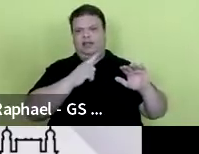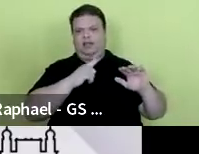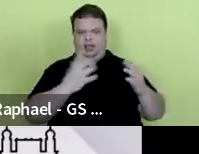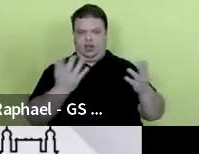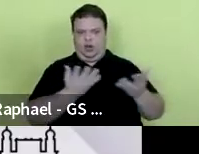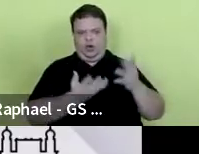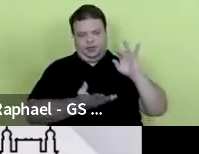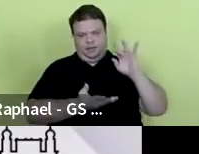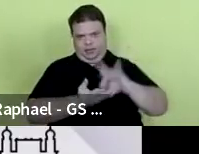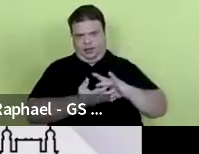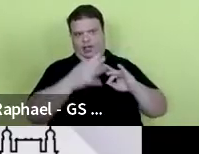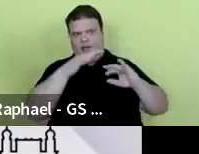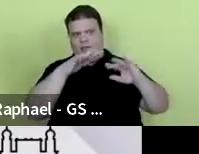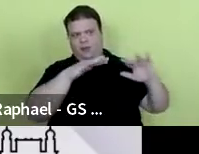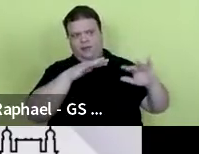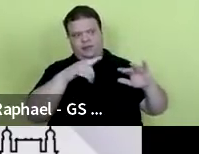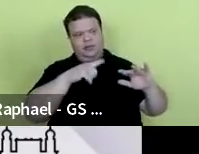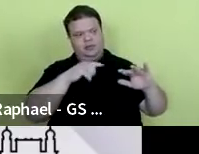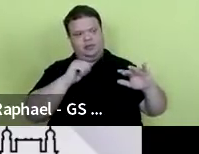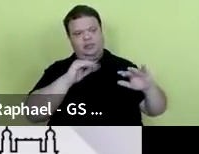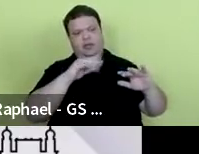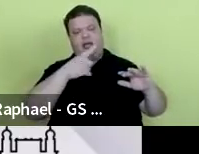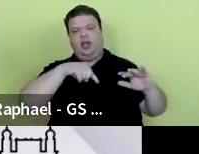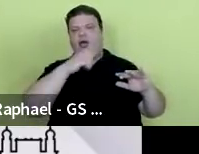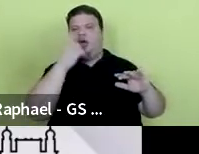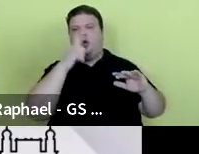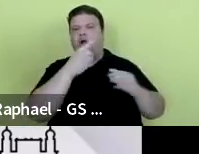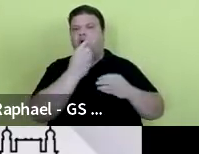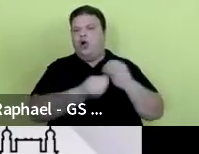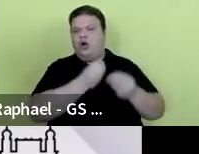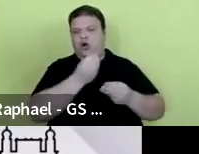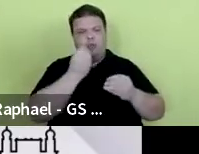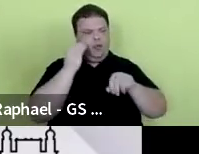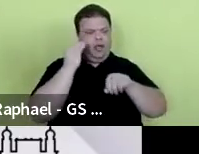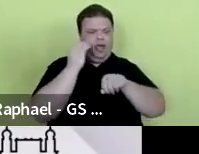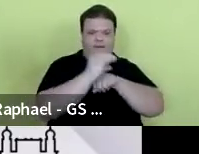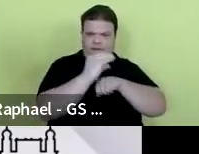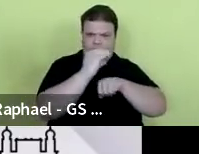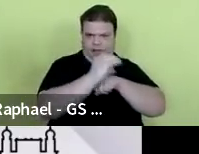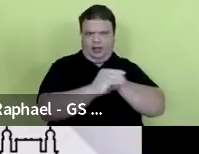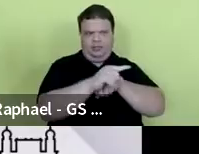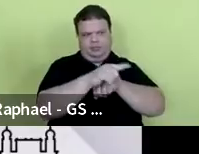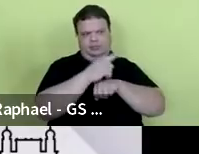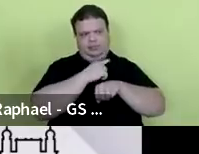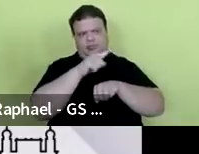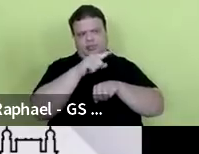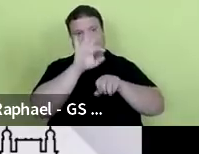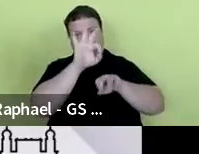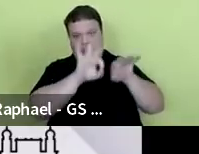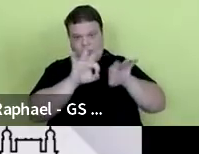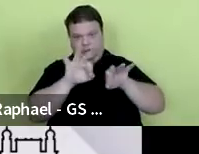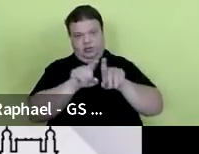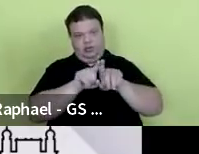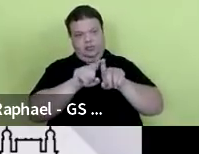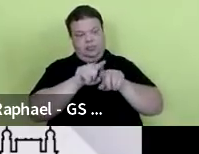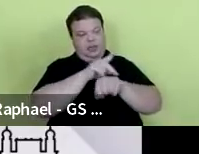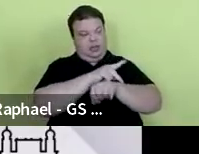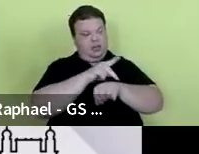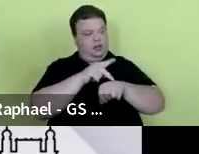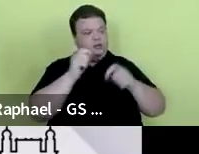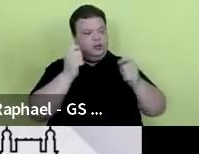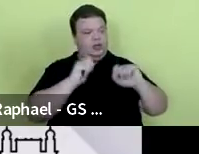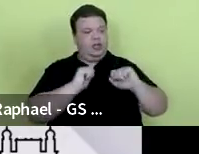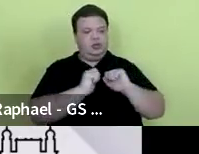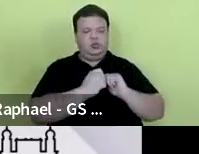nos mobilizando, nos preocupando, é como a gente pode fazer para investir, então, em projetos pedagógicos que sejam feitos em